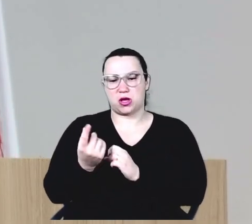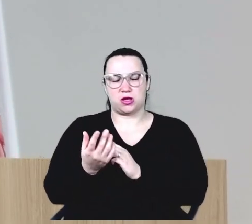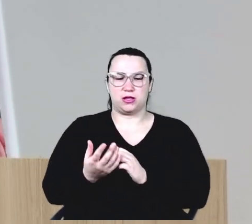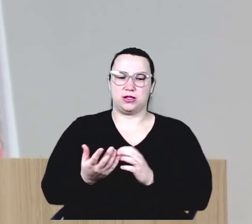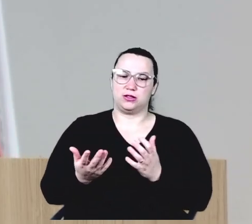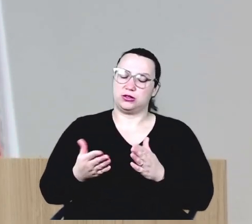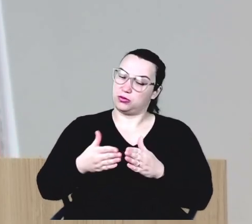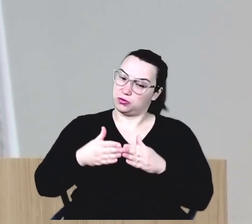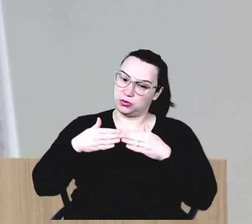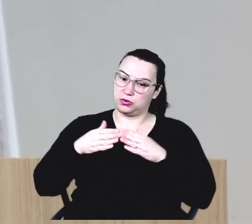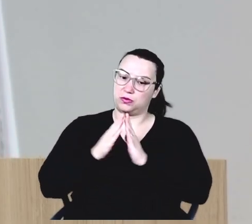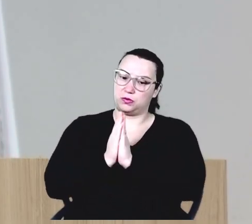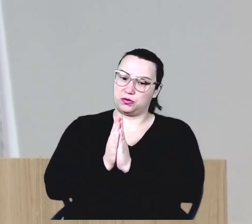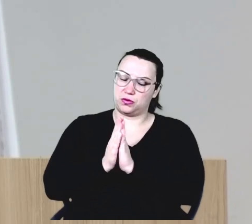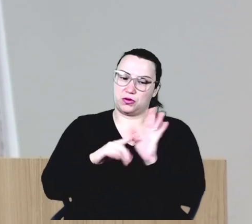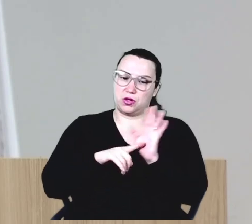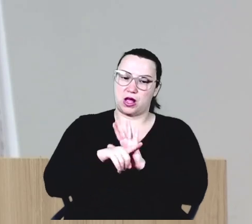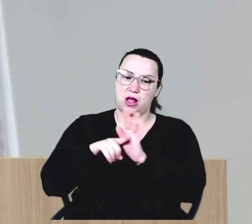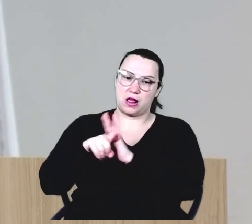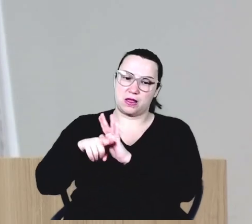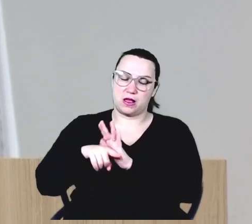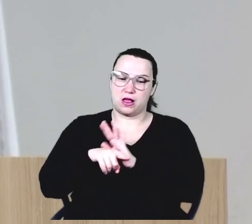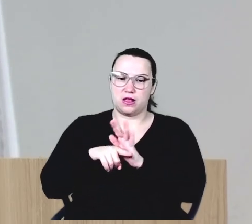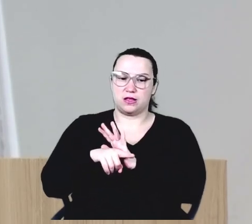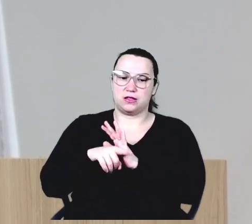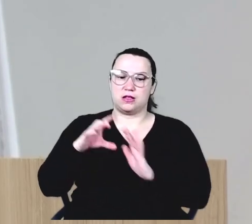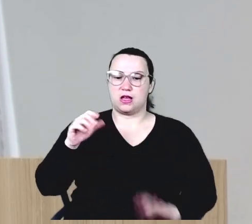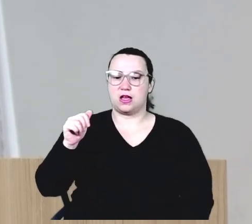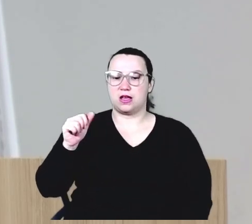peço que dê uma analisada também, Castanon, se puder.